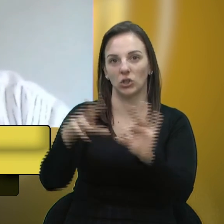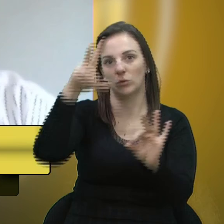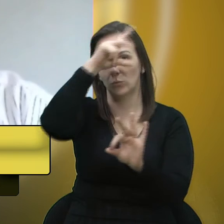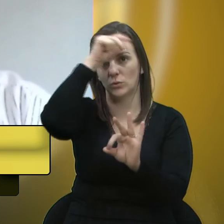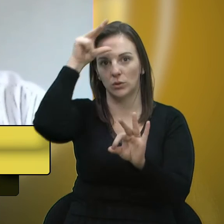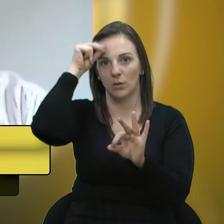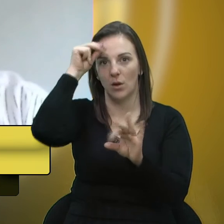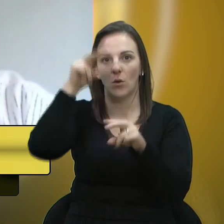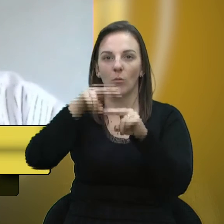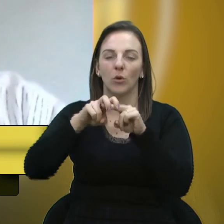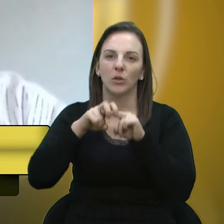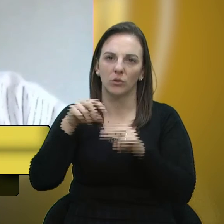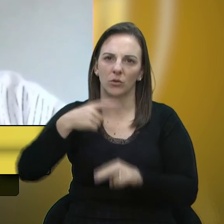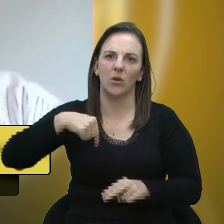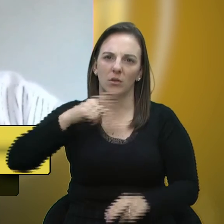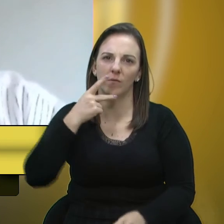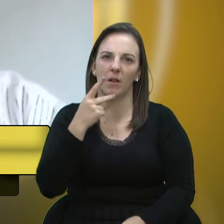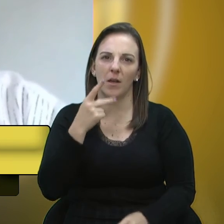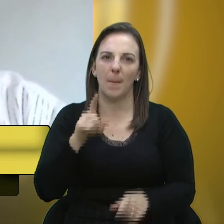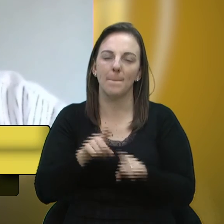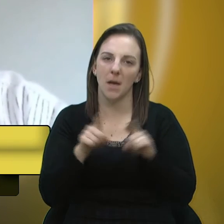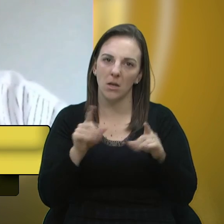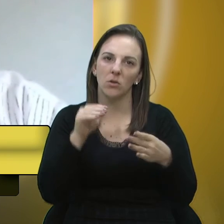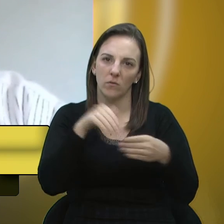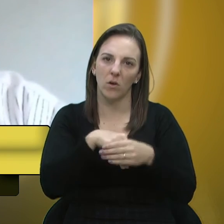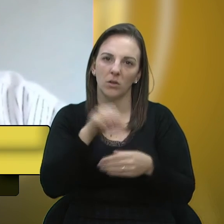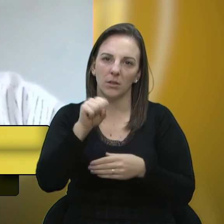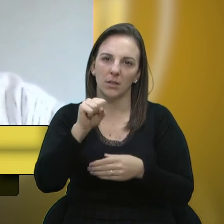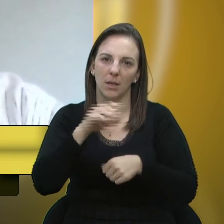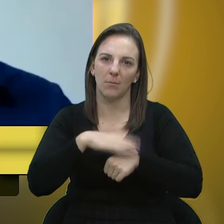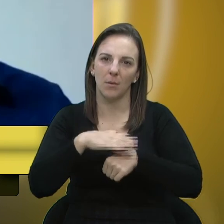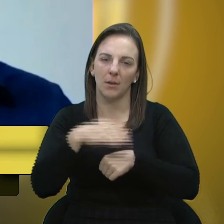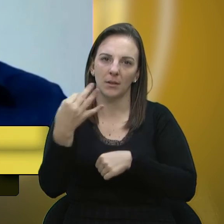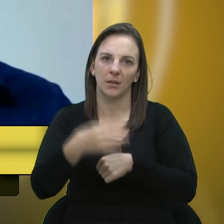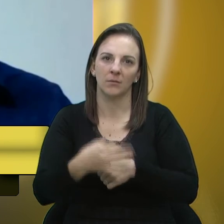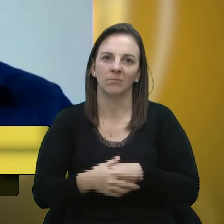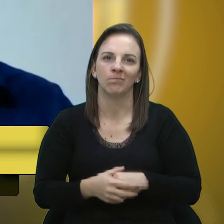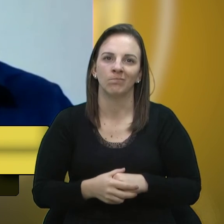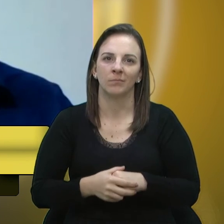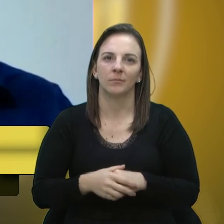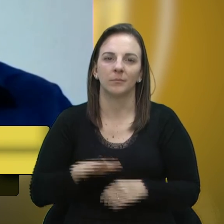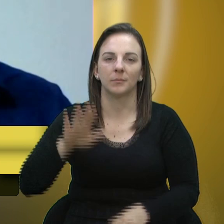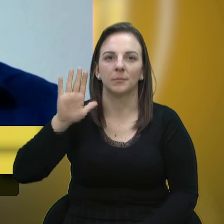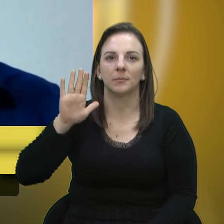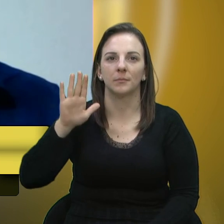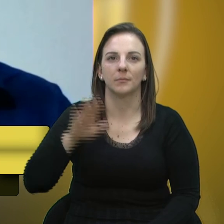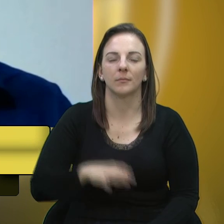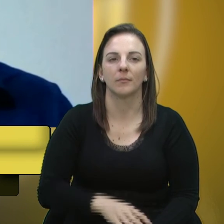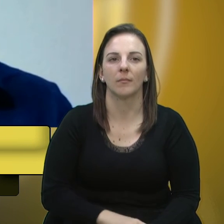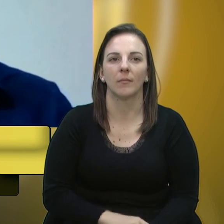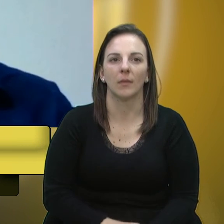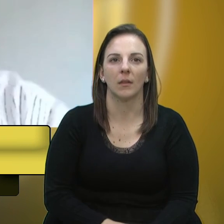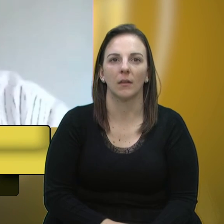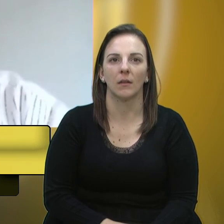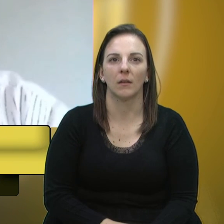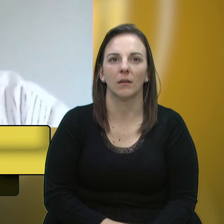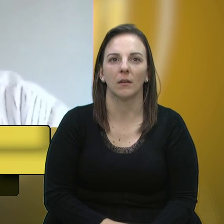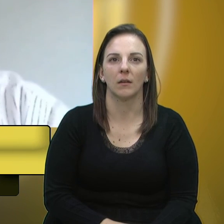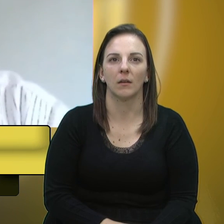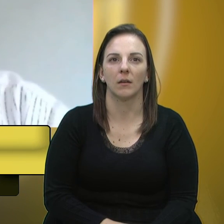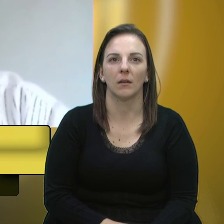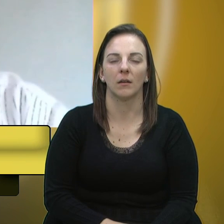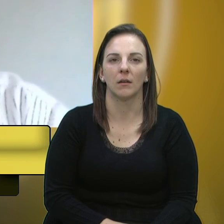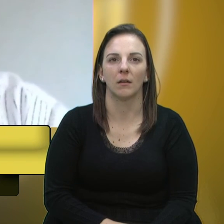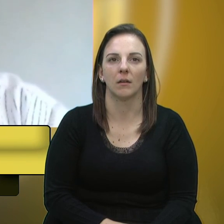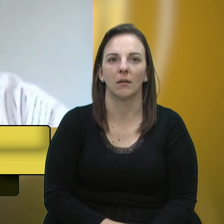ponderamos, mas votaremos favoráveis em um momento oportuno. Peço a palavra, senhor presidente. Peço senhor presidente.